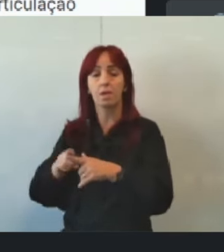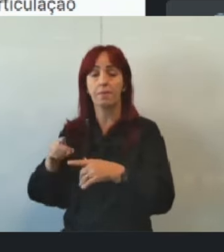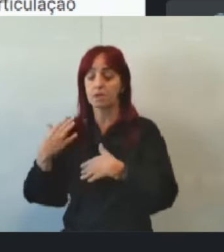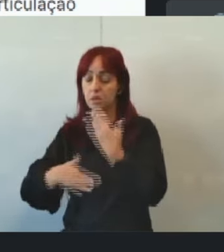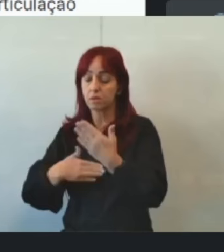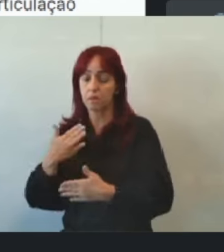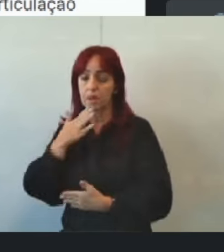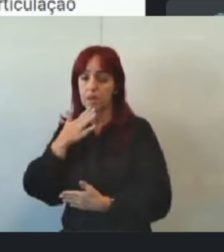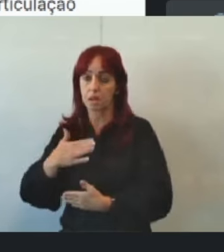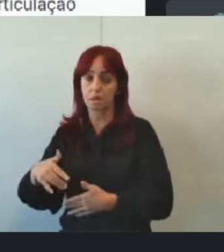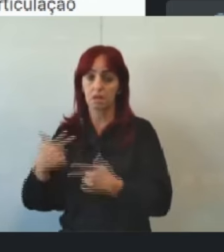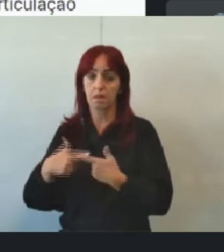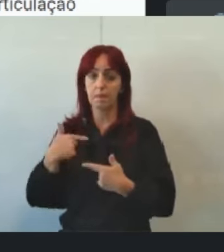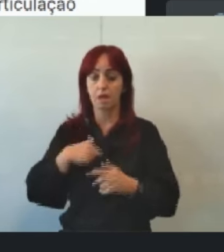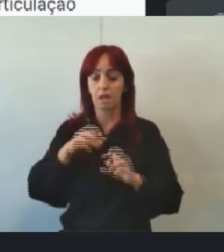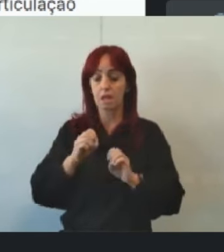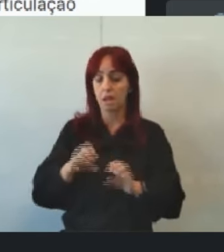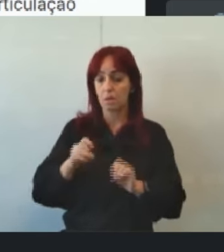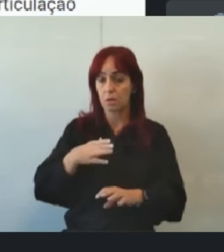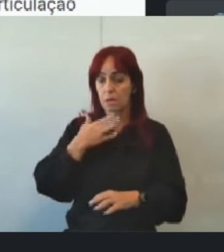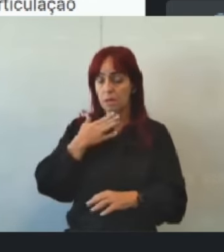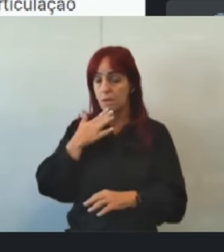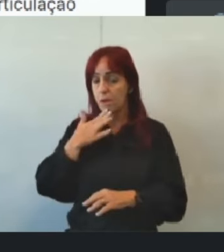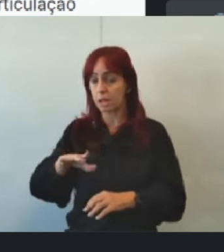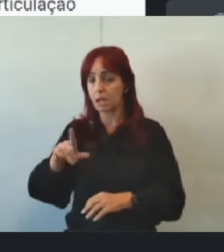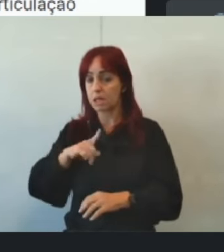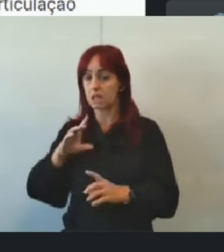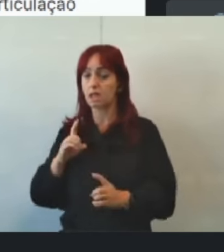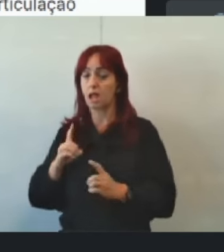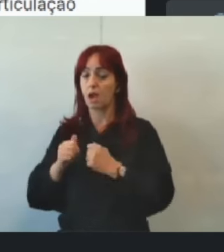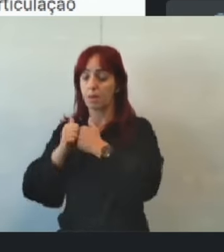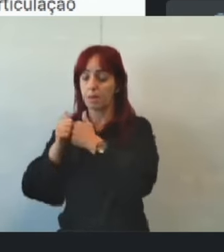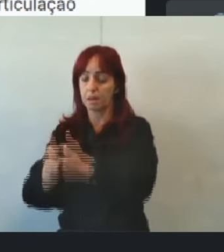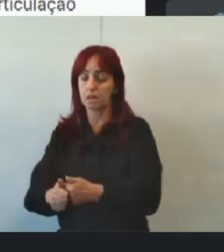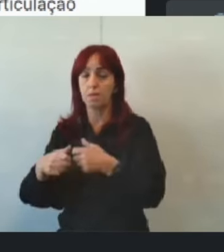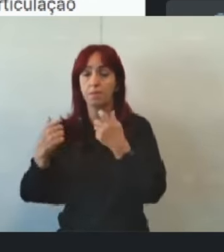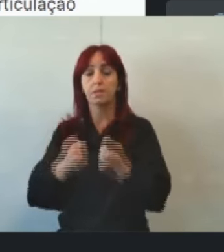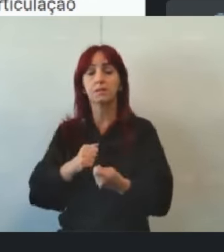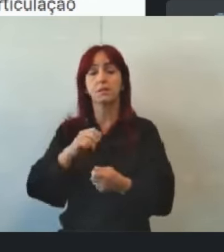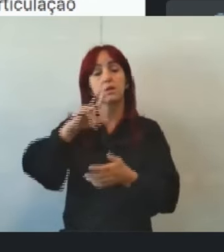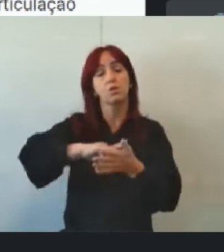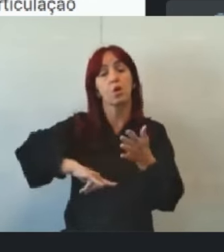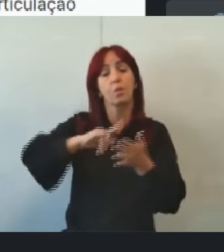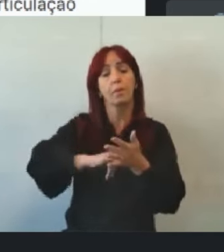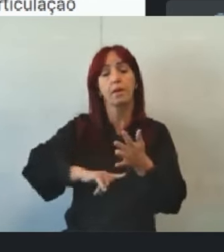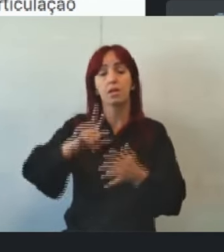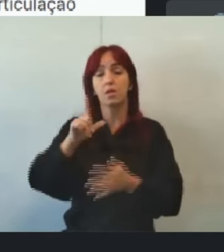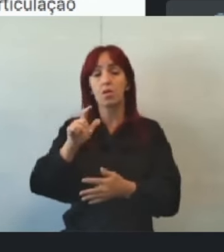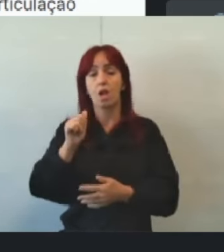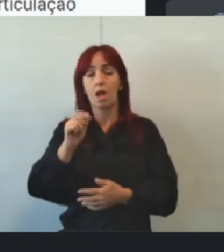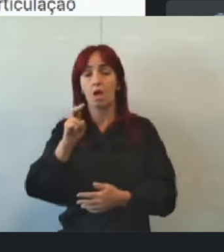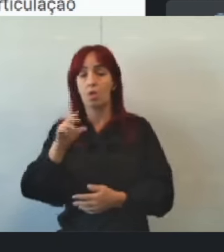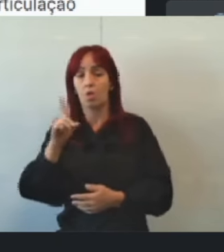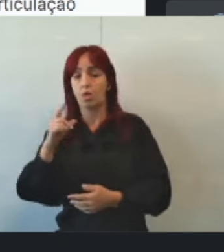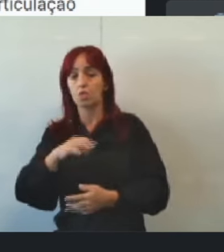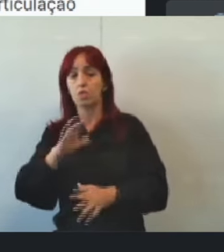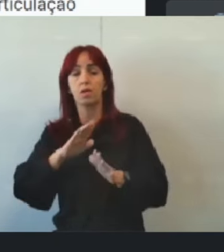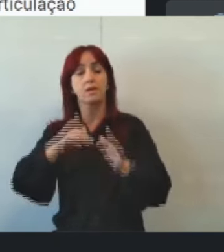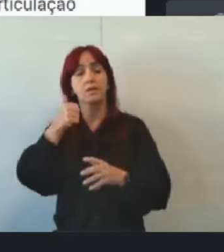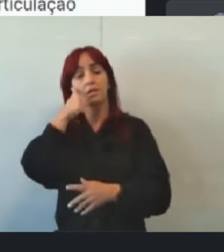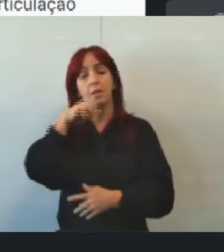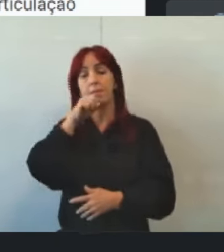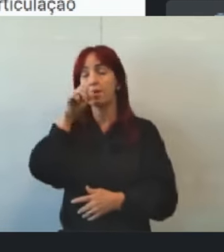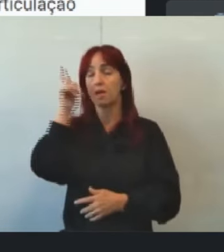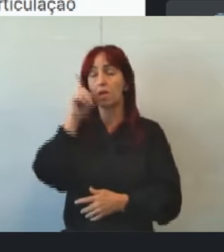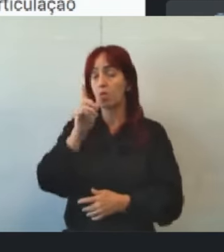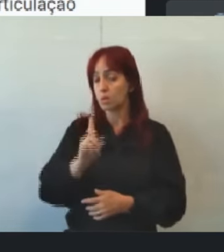para que essa criança possa ter um acompanhamento, ela precisa de um laudo. E muitas das vezes, essas mães não têm conseguido o laudo. É um relato